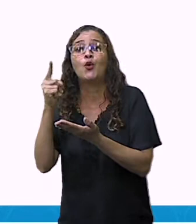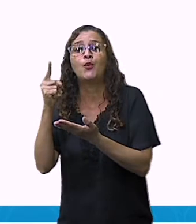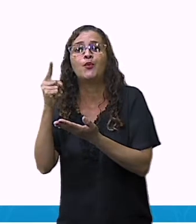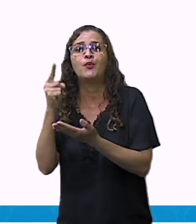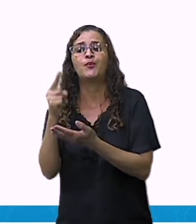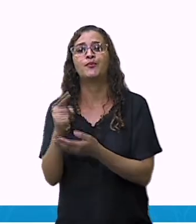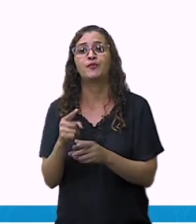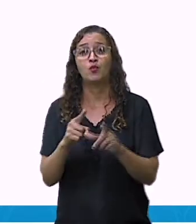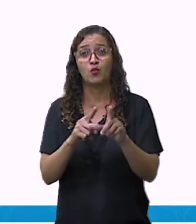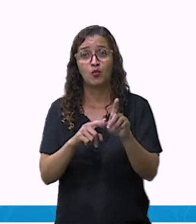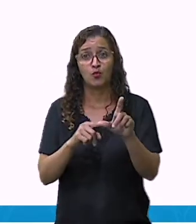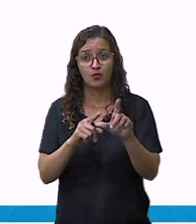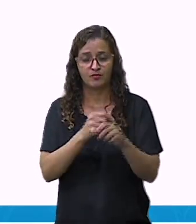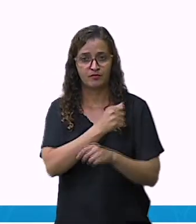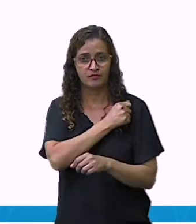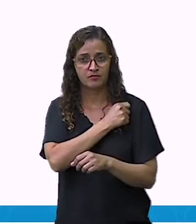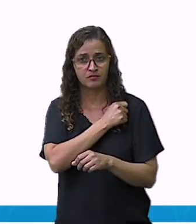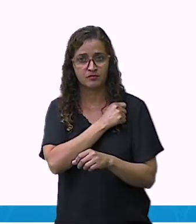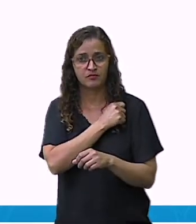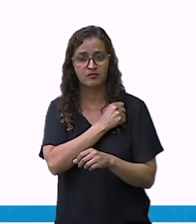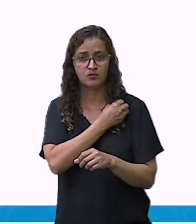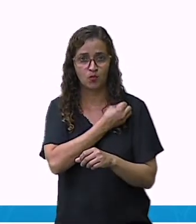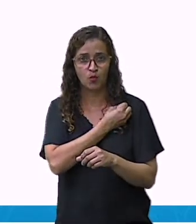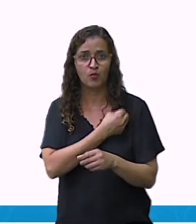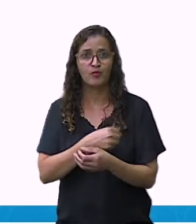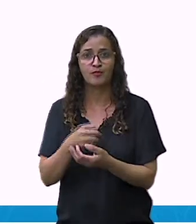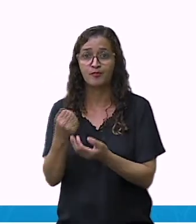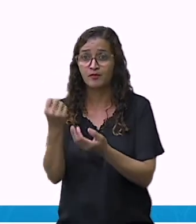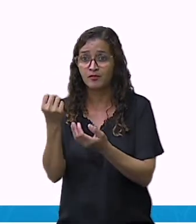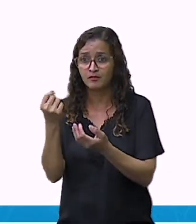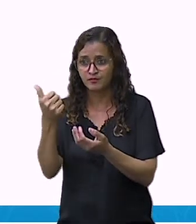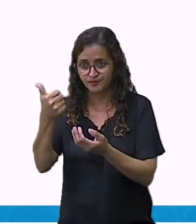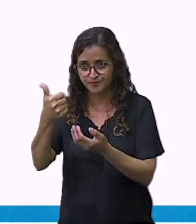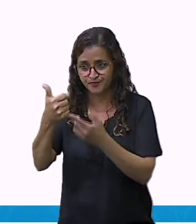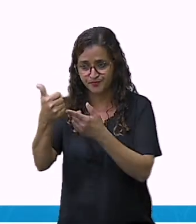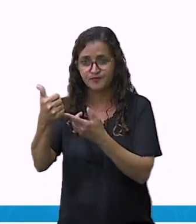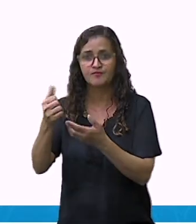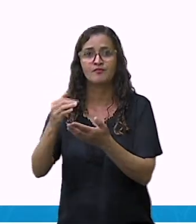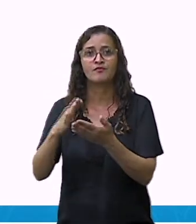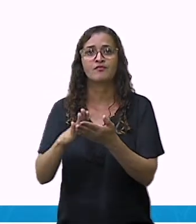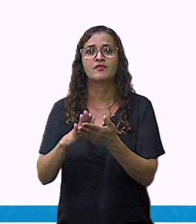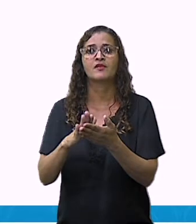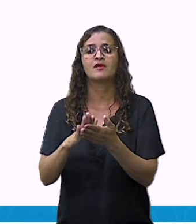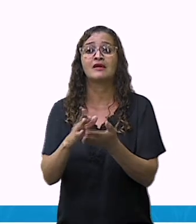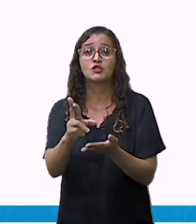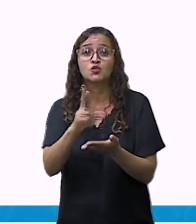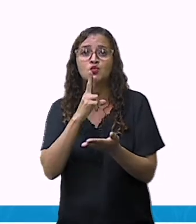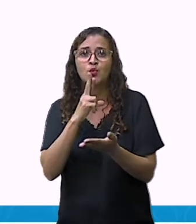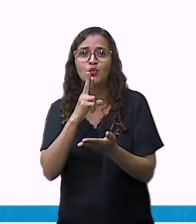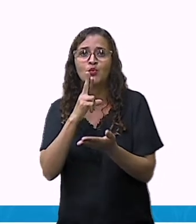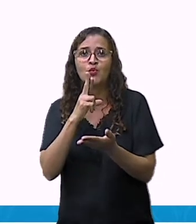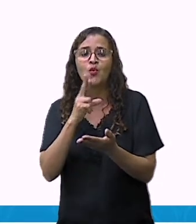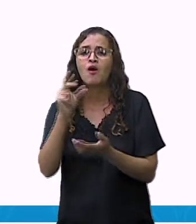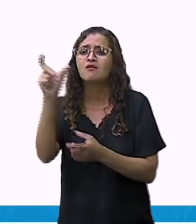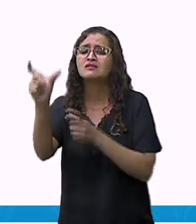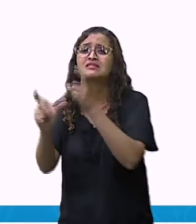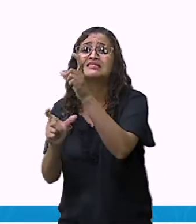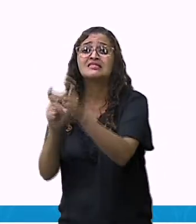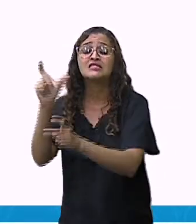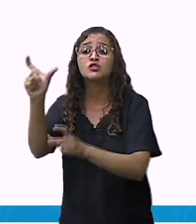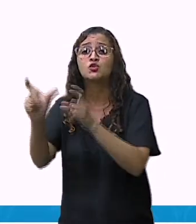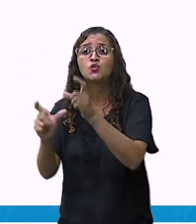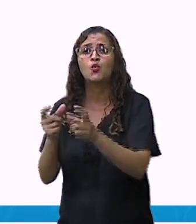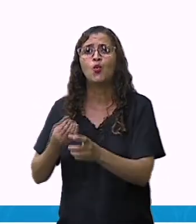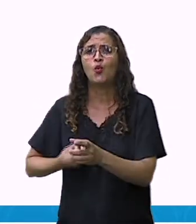vivos que se desenvolvem em ambientes úmidos. Um exemplo que você